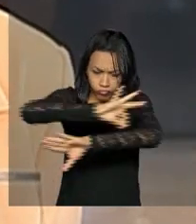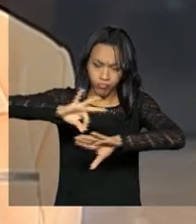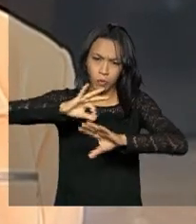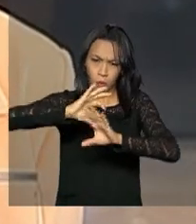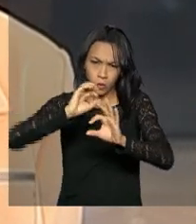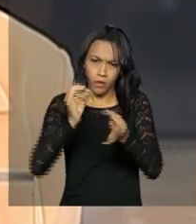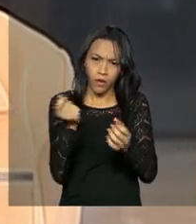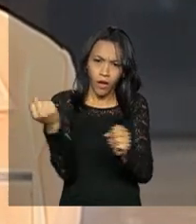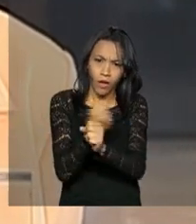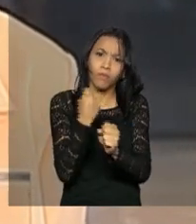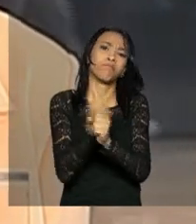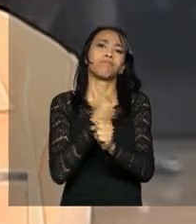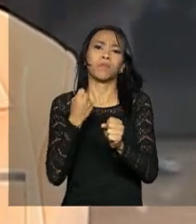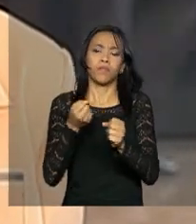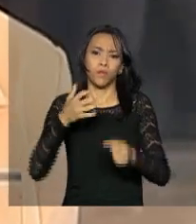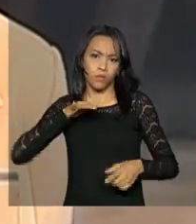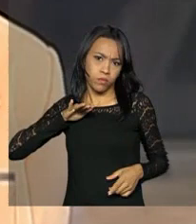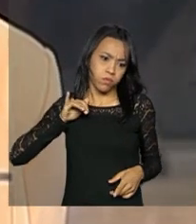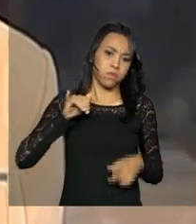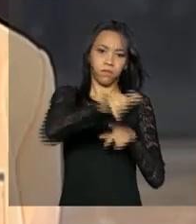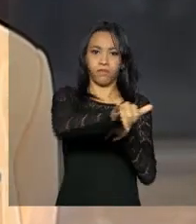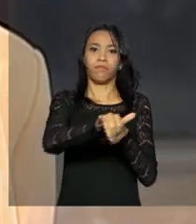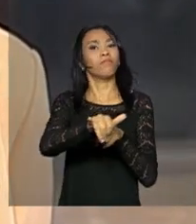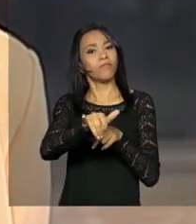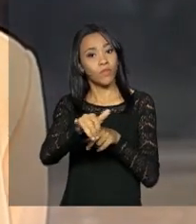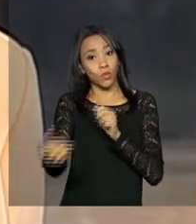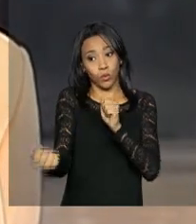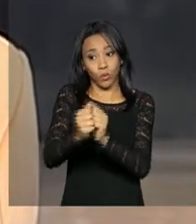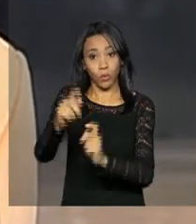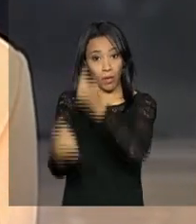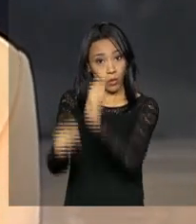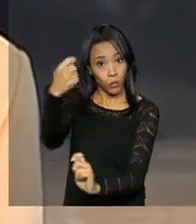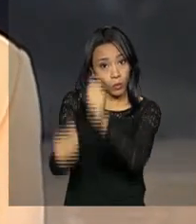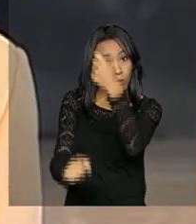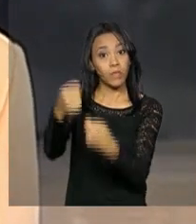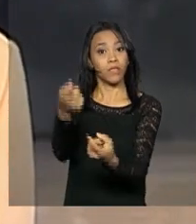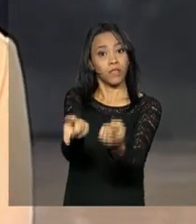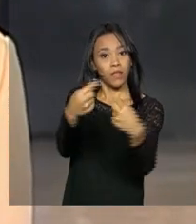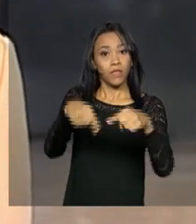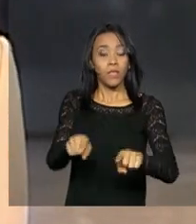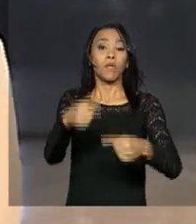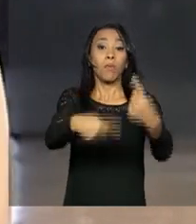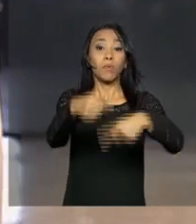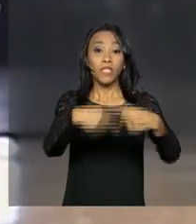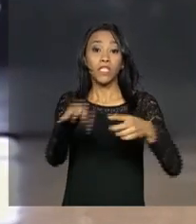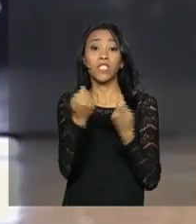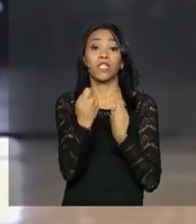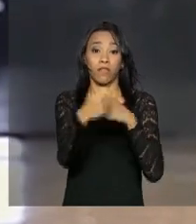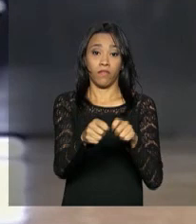empresas brasileiras, juntamente com a indústria de defesa e a política de defesa nacional,